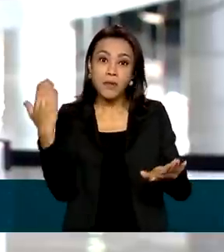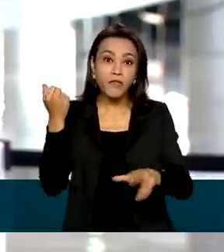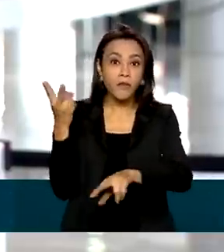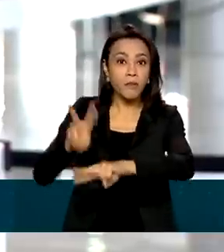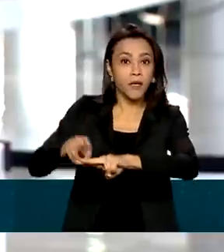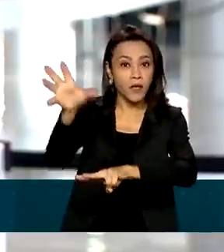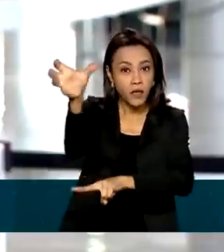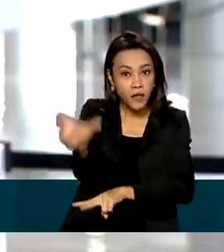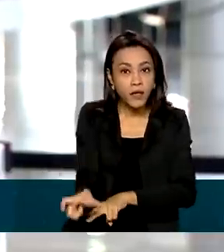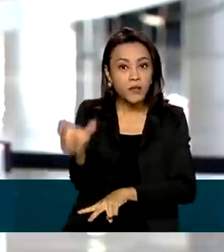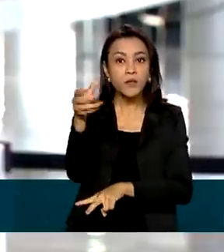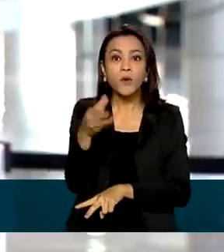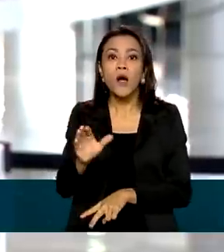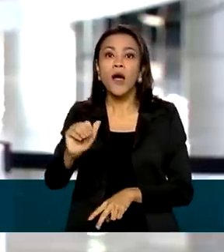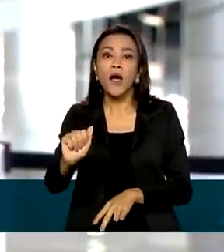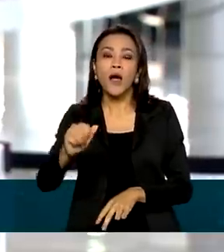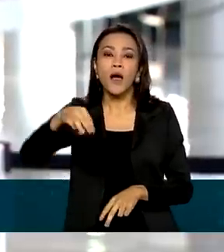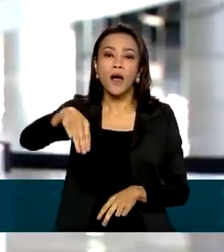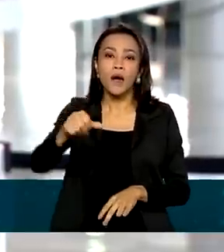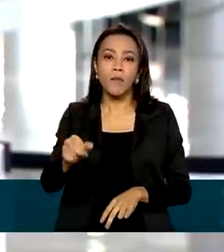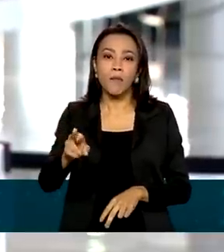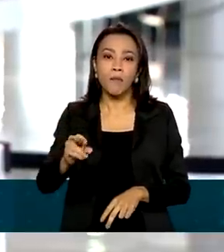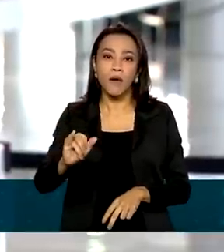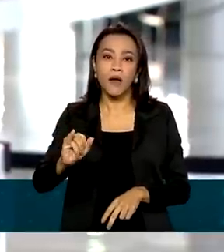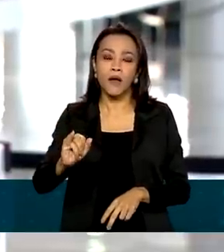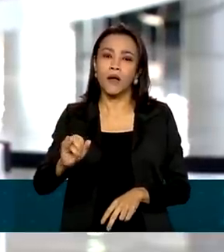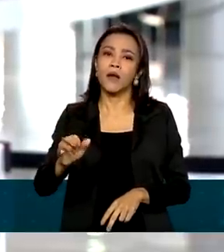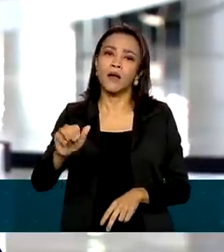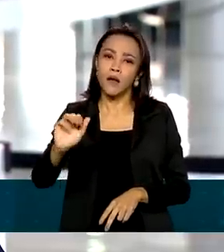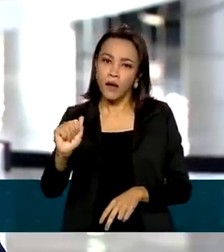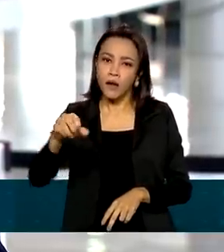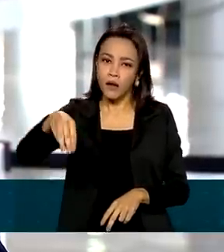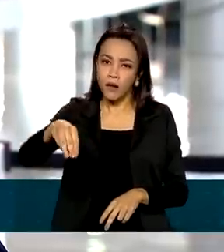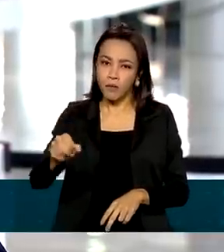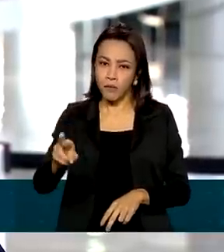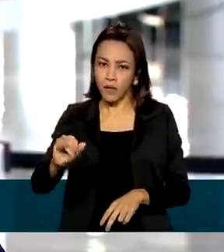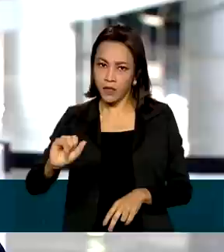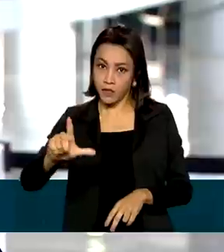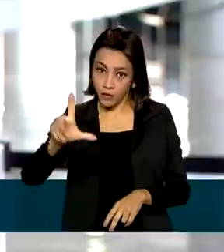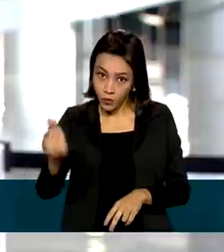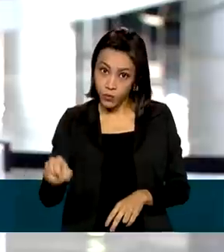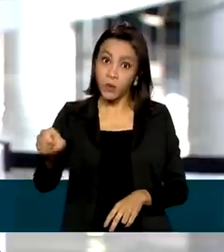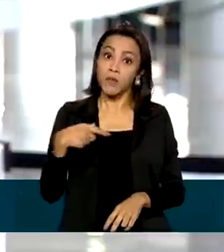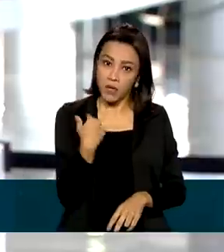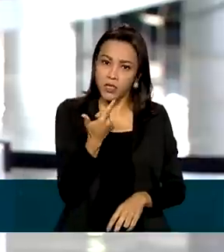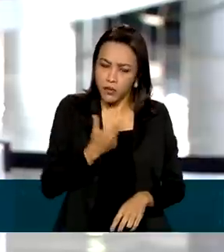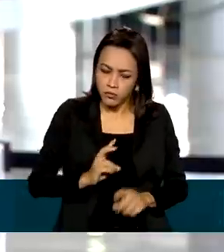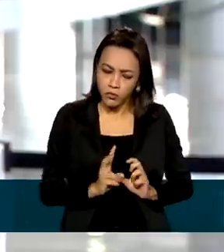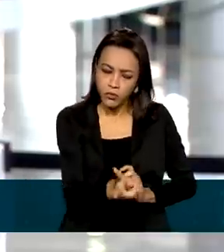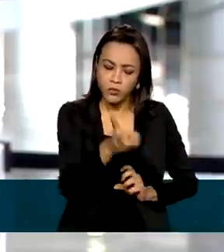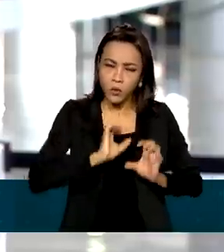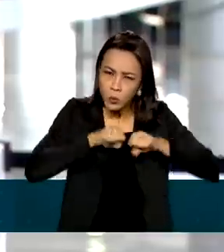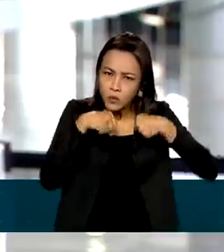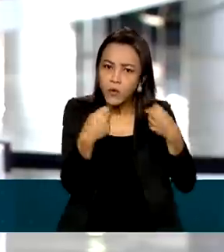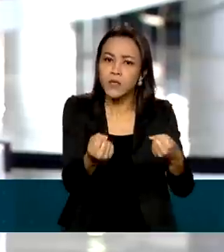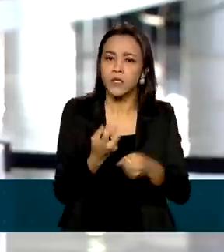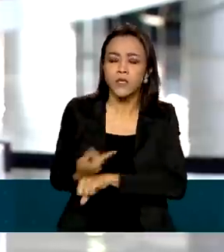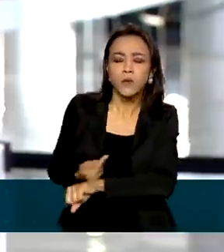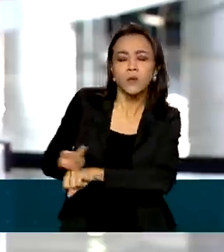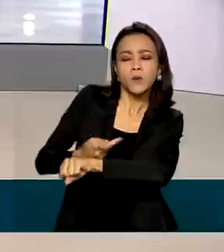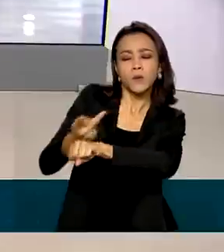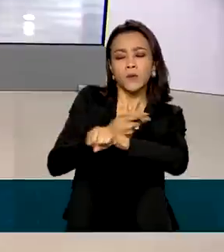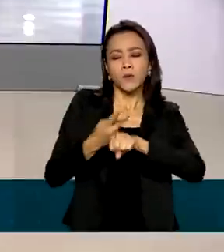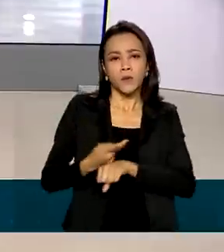órgãos federais e estaduais reforçaram que não estão sendo poupados esforços nas atividades de busca e investigações.